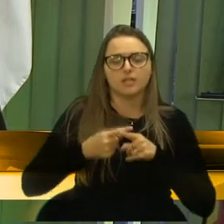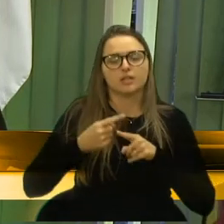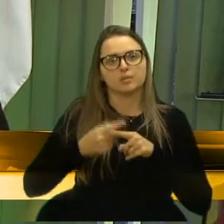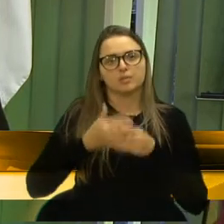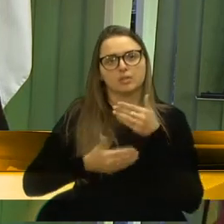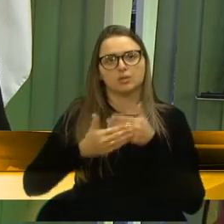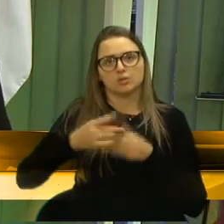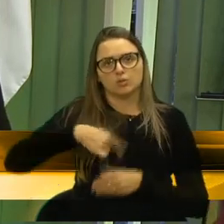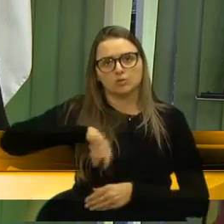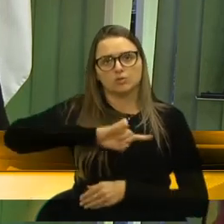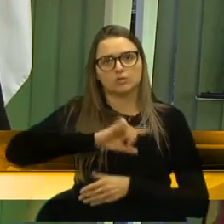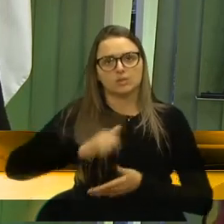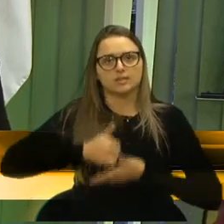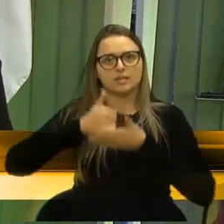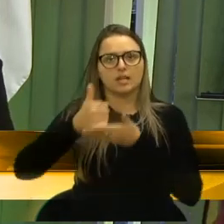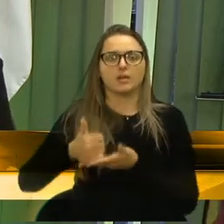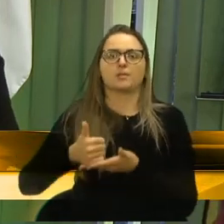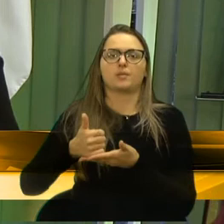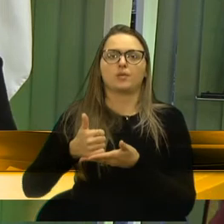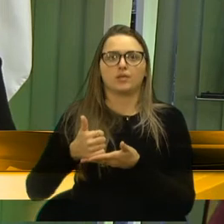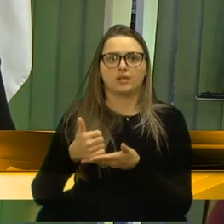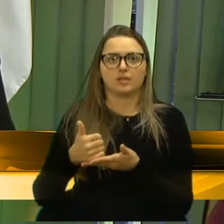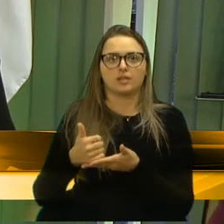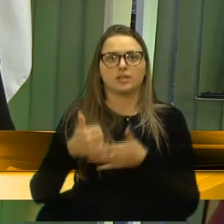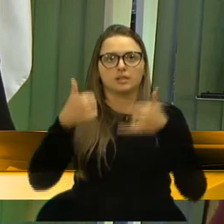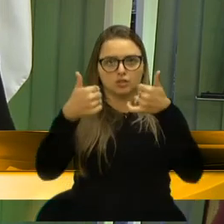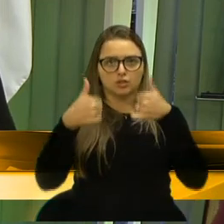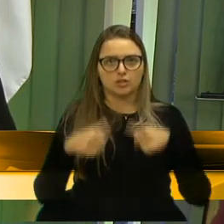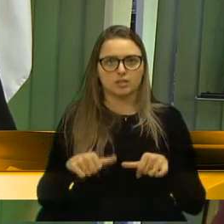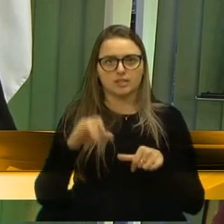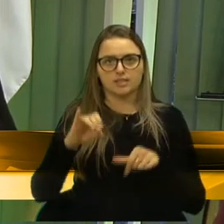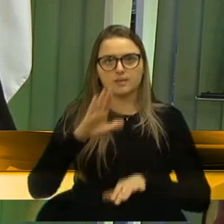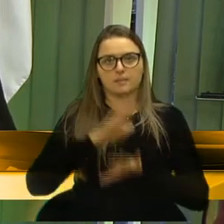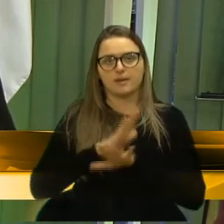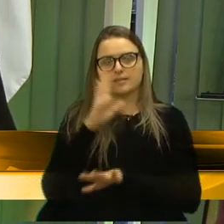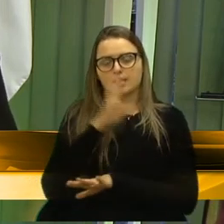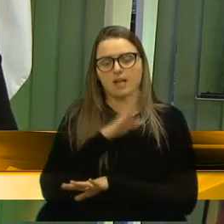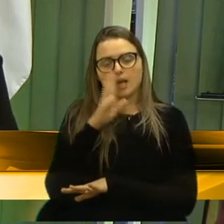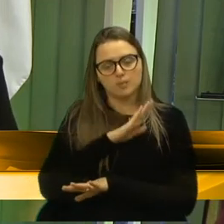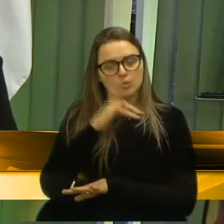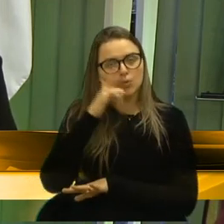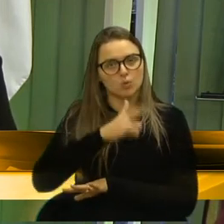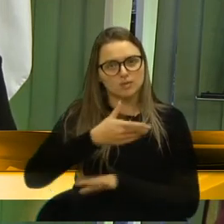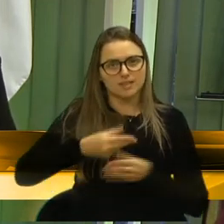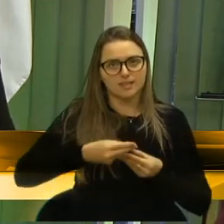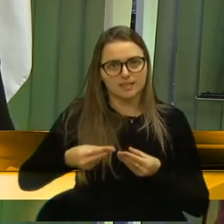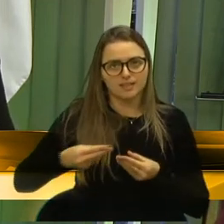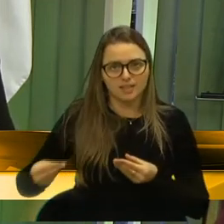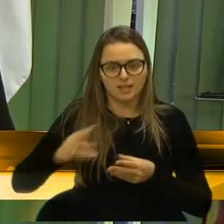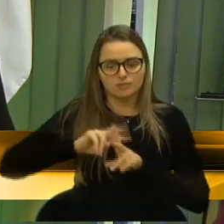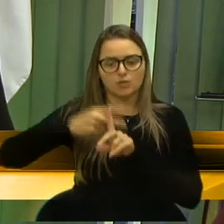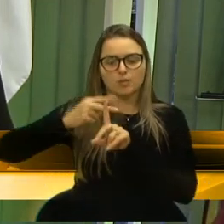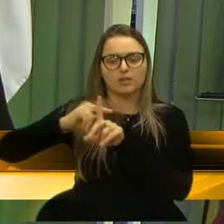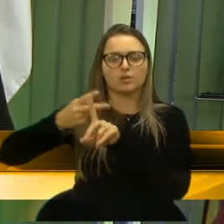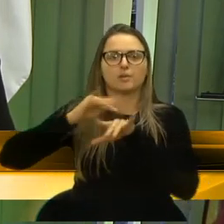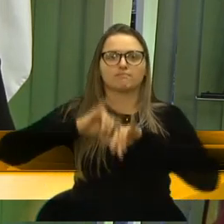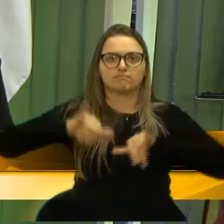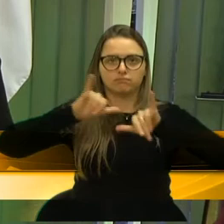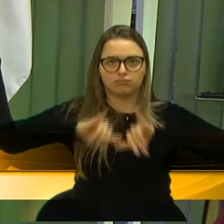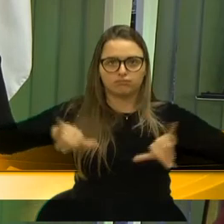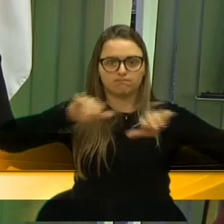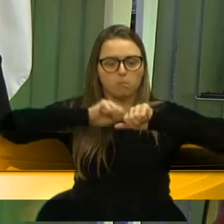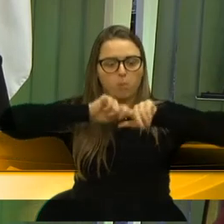vamos estar colaborando nessa distribuição de cartazes. Quanto mais rápido a gente conseguir multiplicar e disponibilizar os